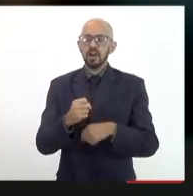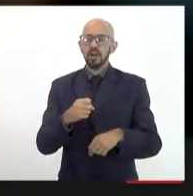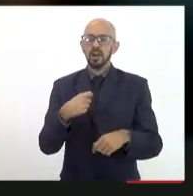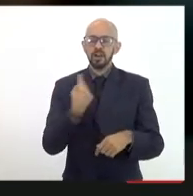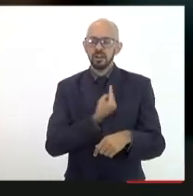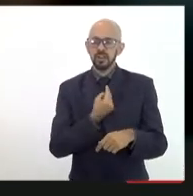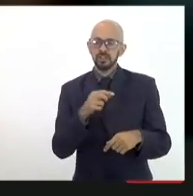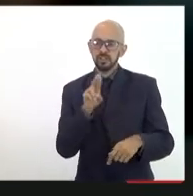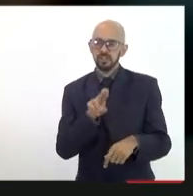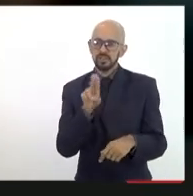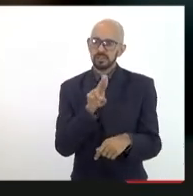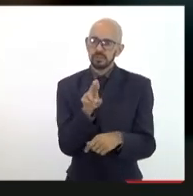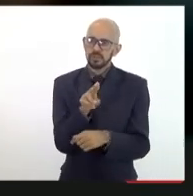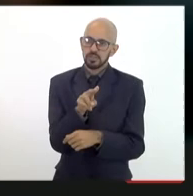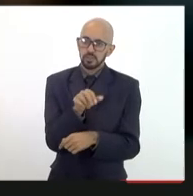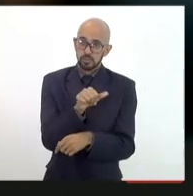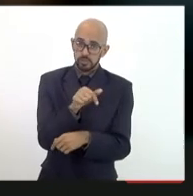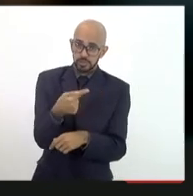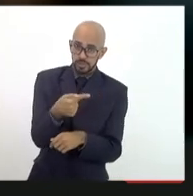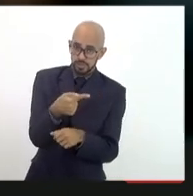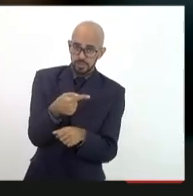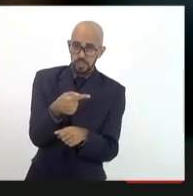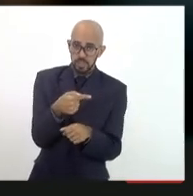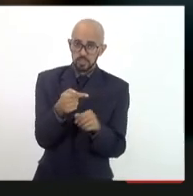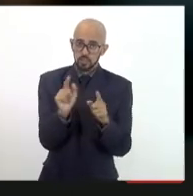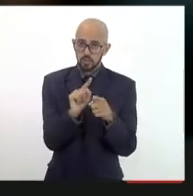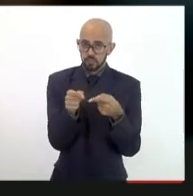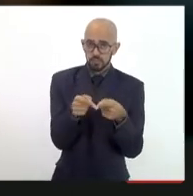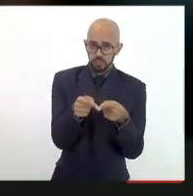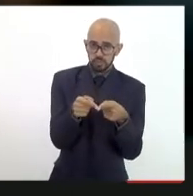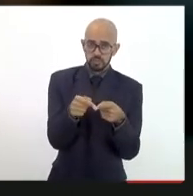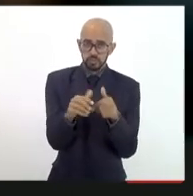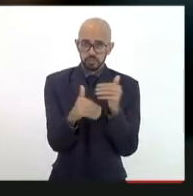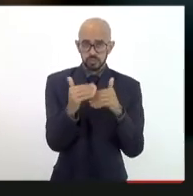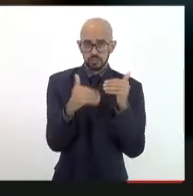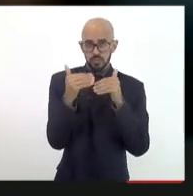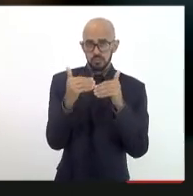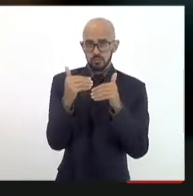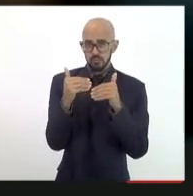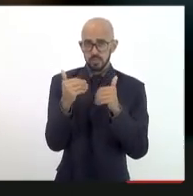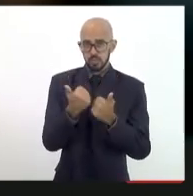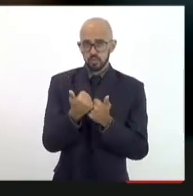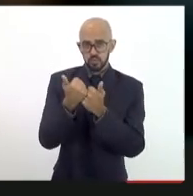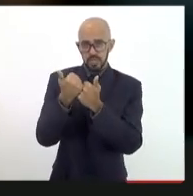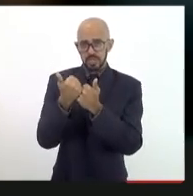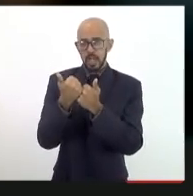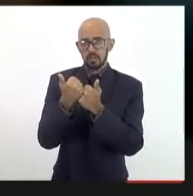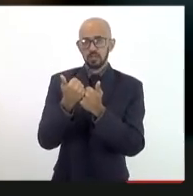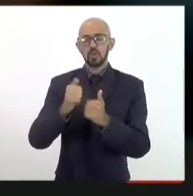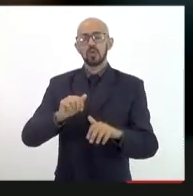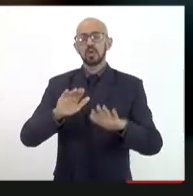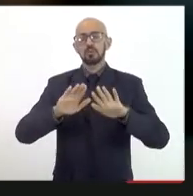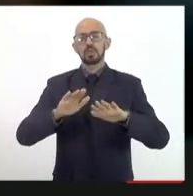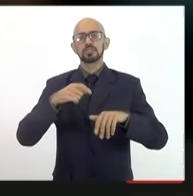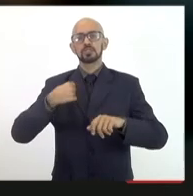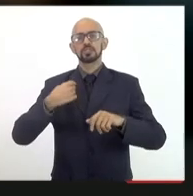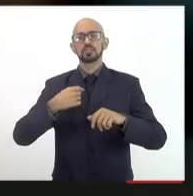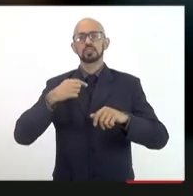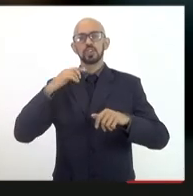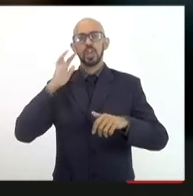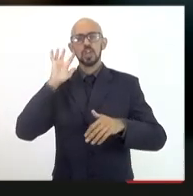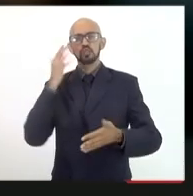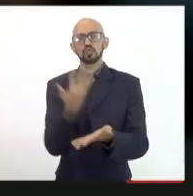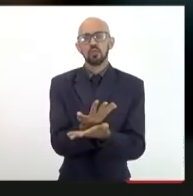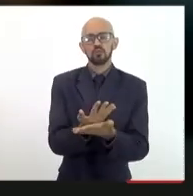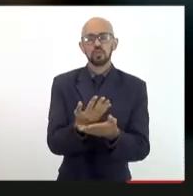usamos aqueles 17 objetivos de desenvolvimento sustentável como ponto de partida e decidimos focar em quatro